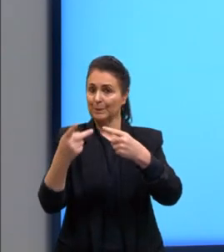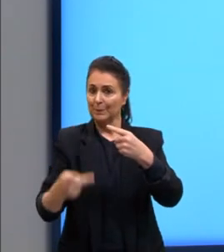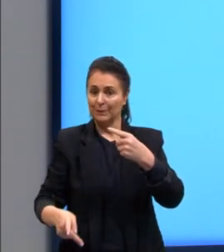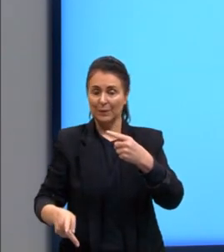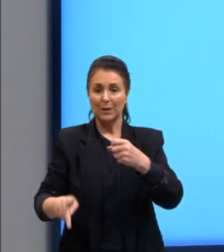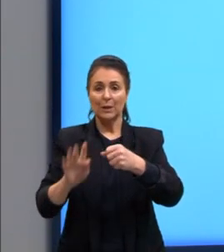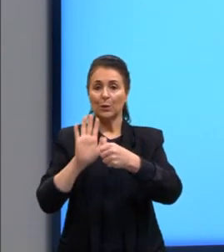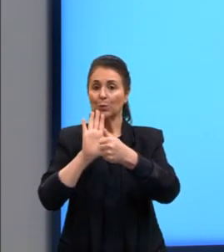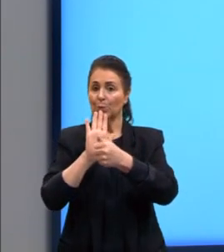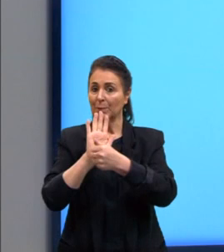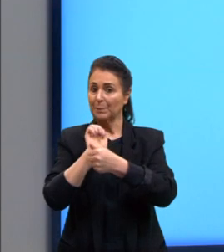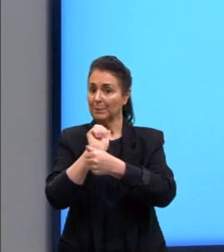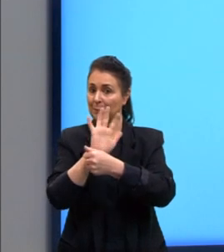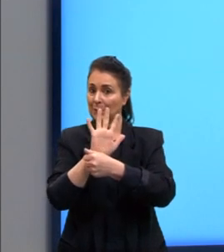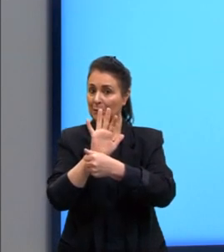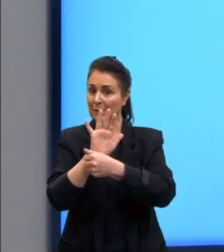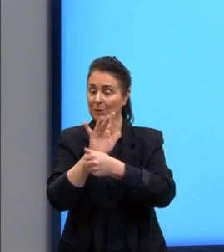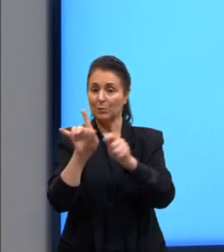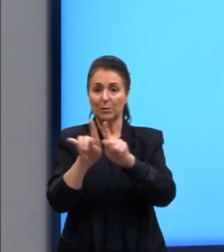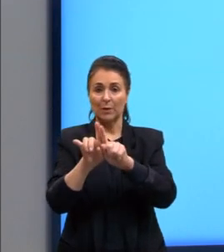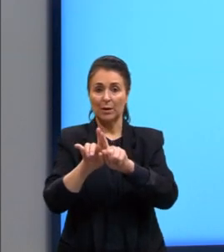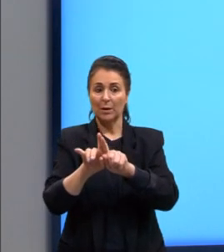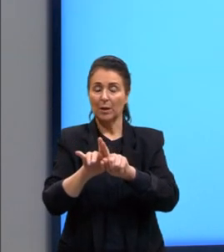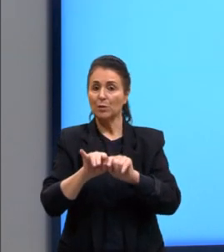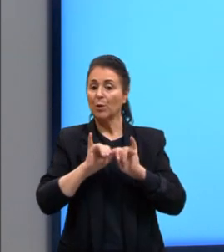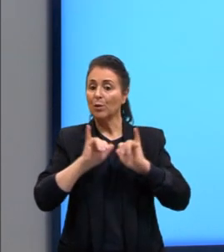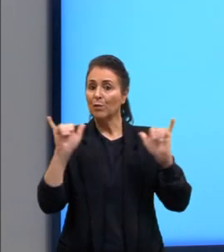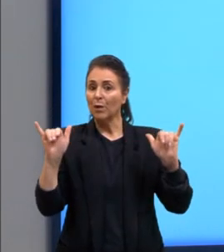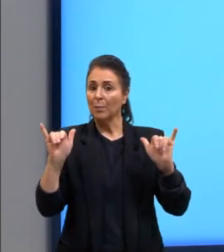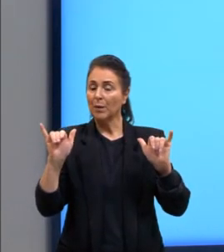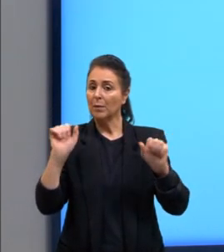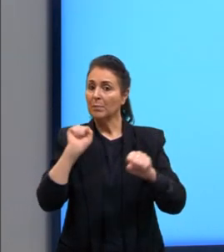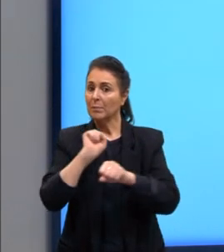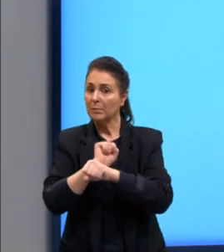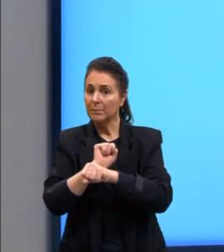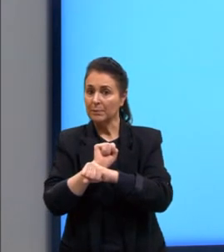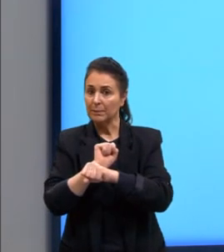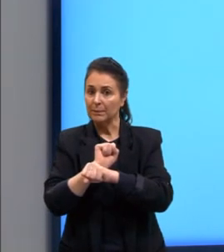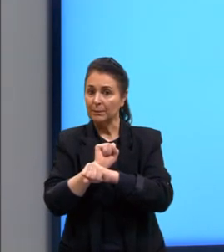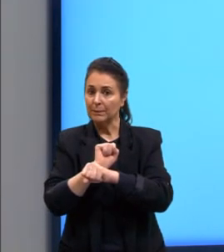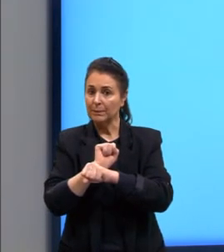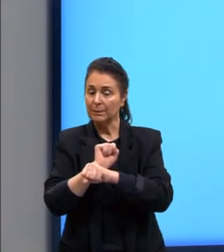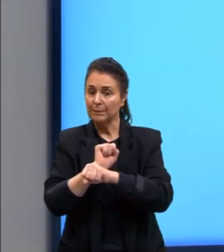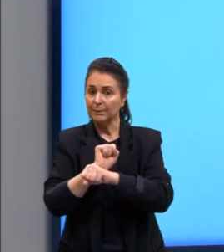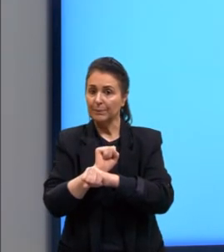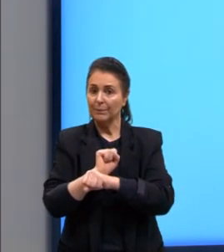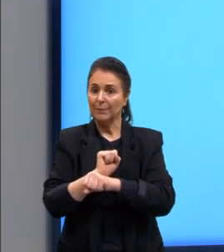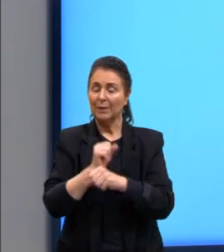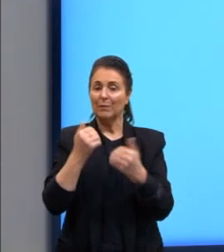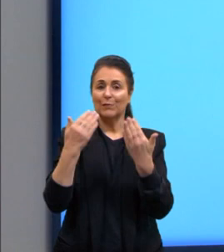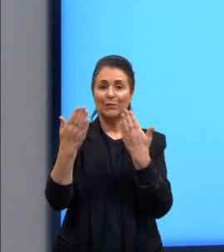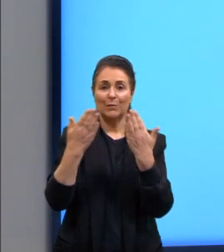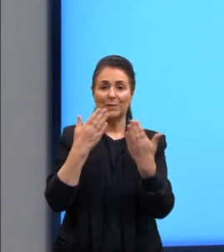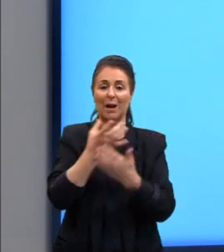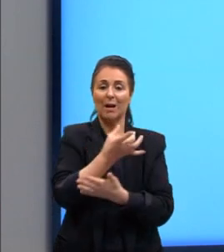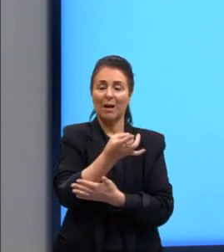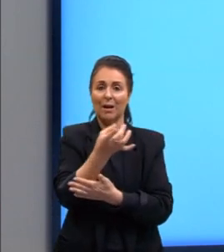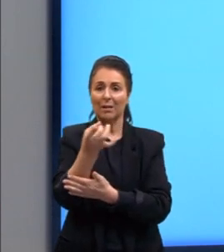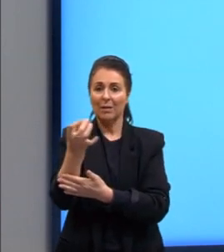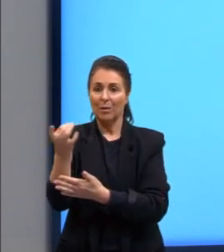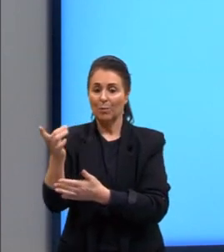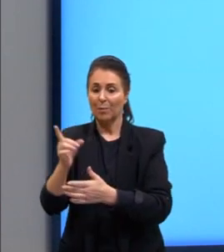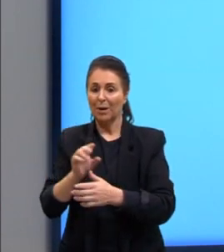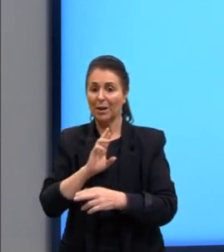vai só sinalizar que parou. Então, vamos analisar cada uma das